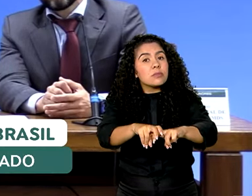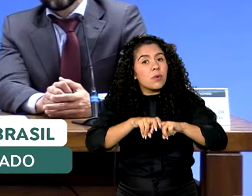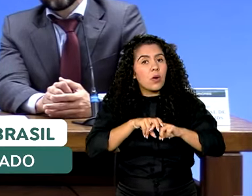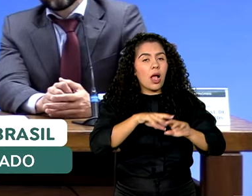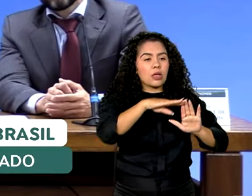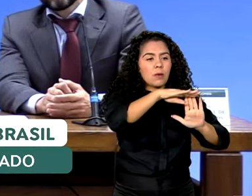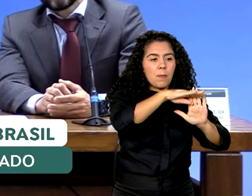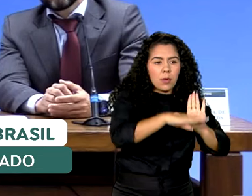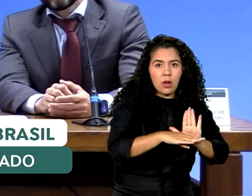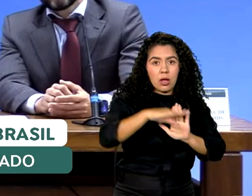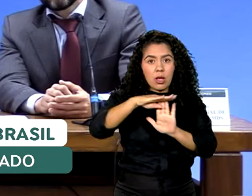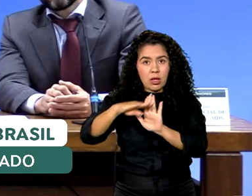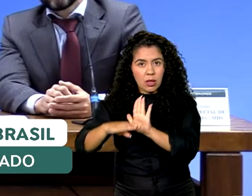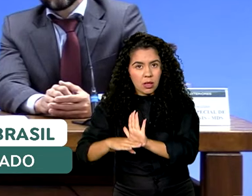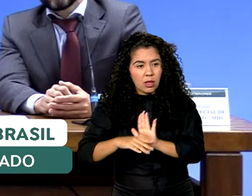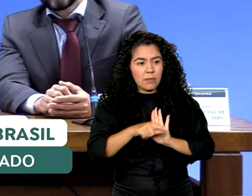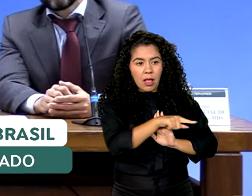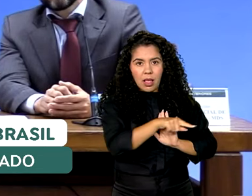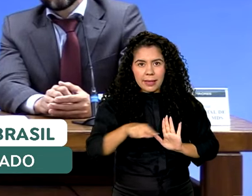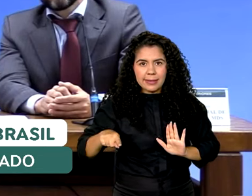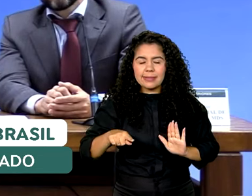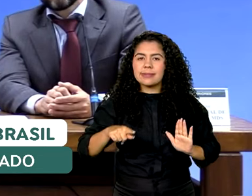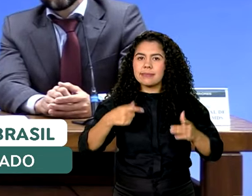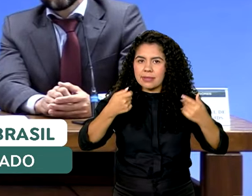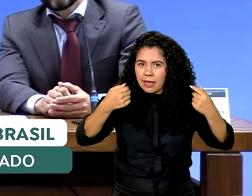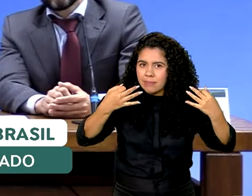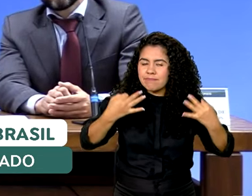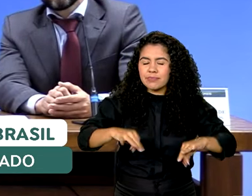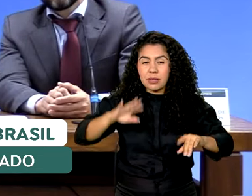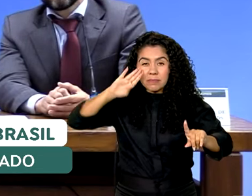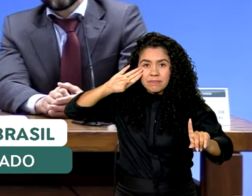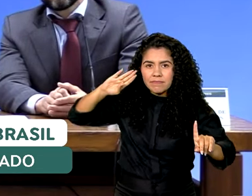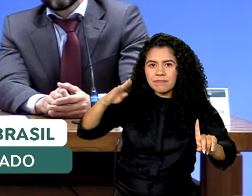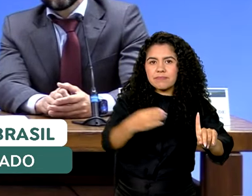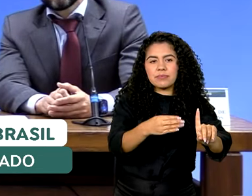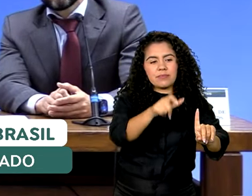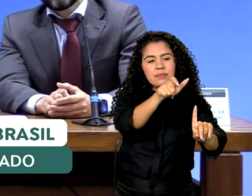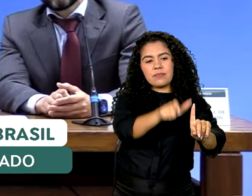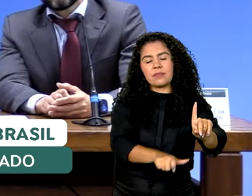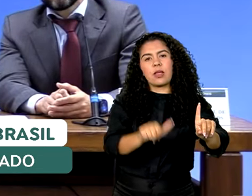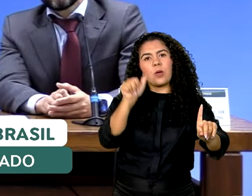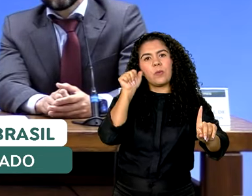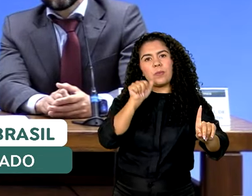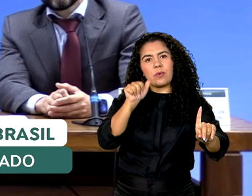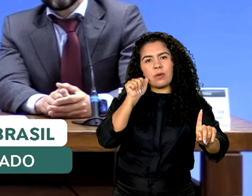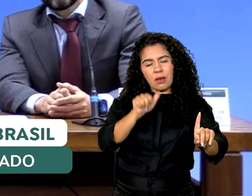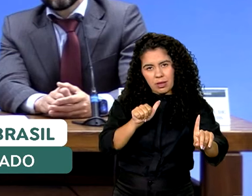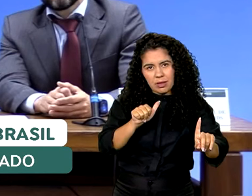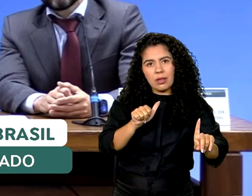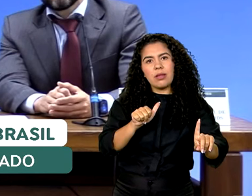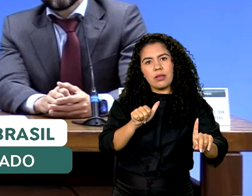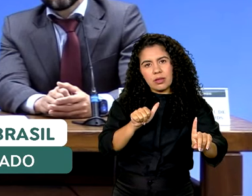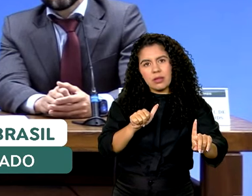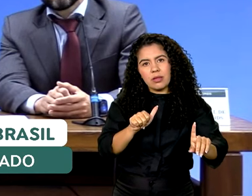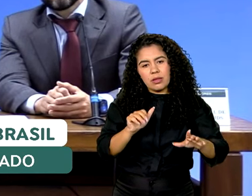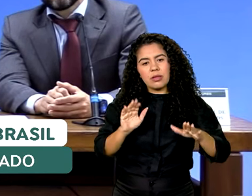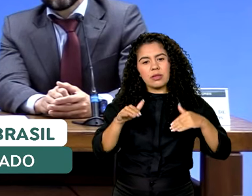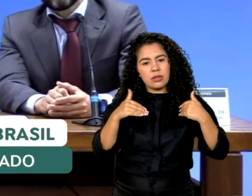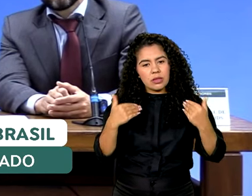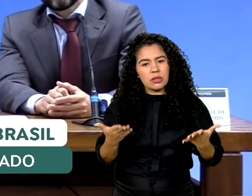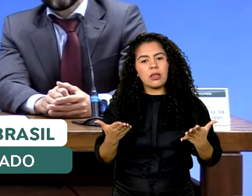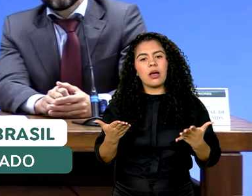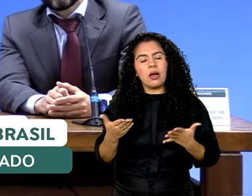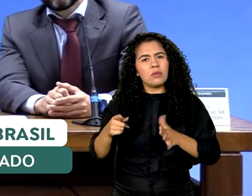mostraram mais eficazes porque centrados na mulher. Isso aí também está comprovado, o Banco Mundial já tem